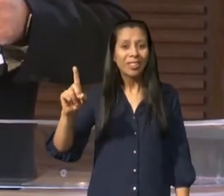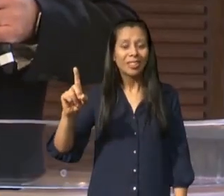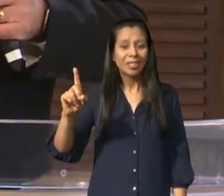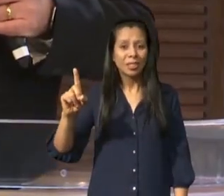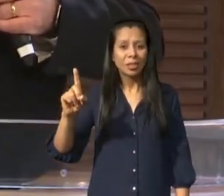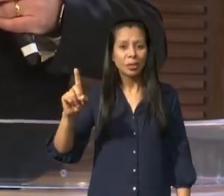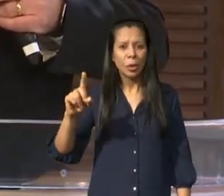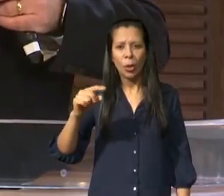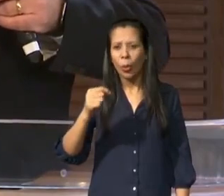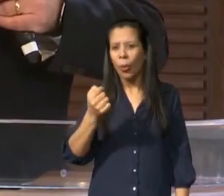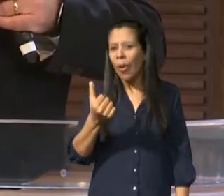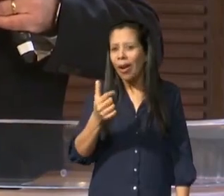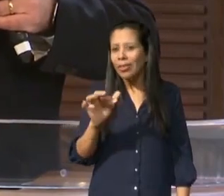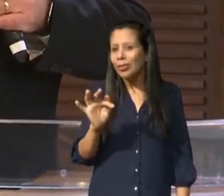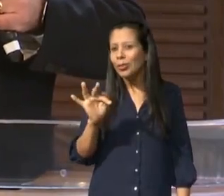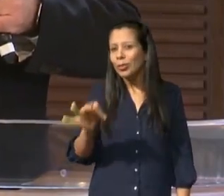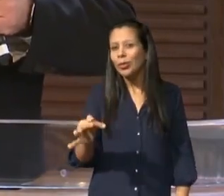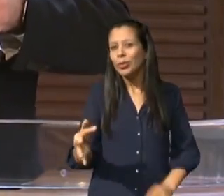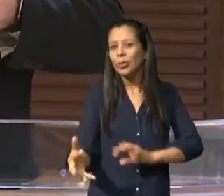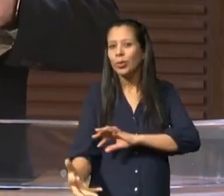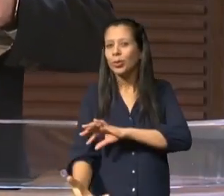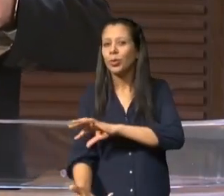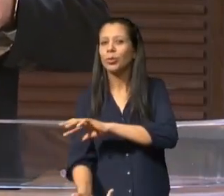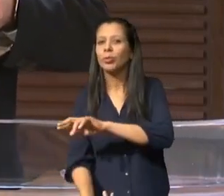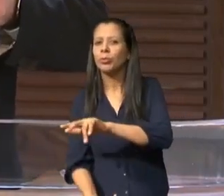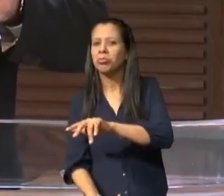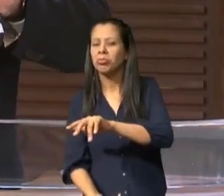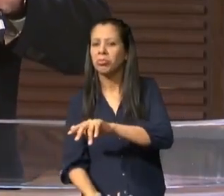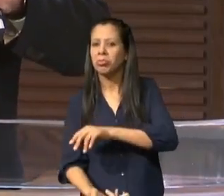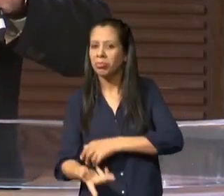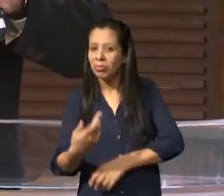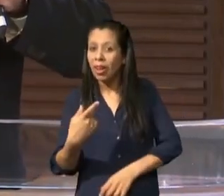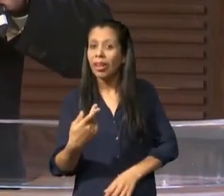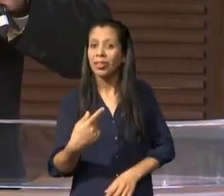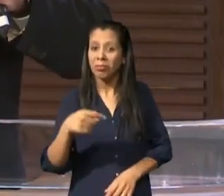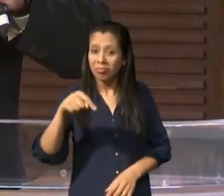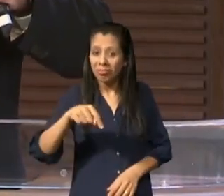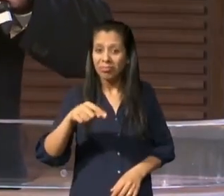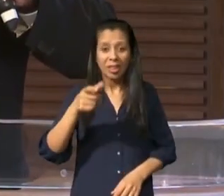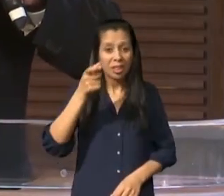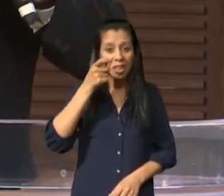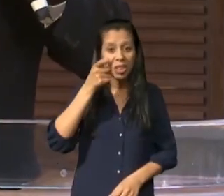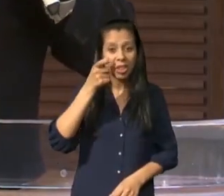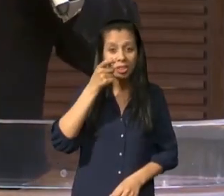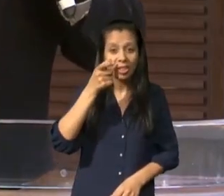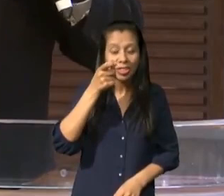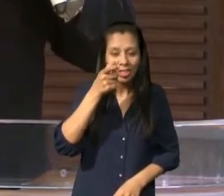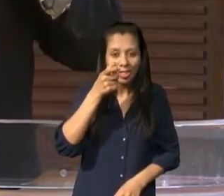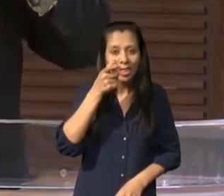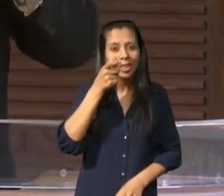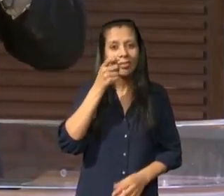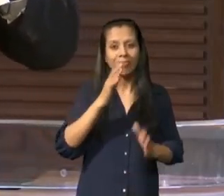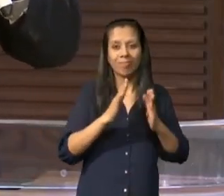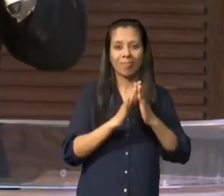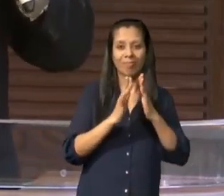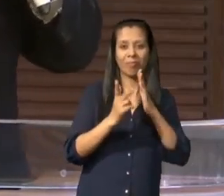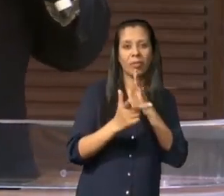a bíblia mensagem que é uma tradução contemporânea